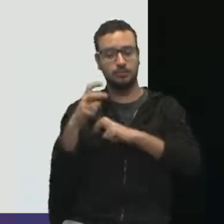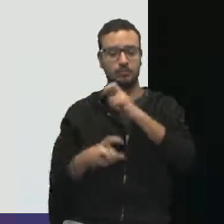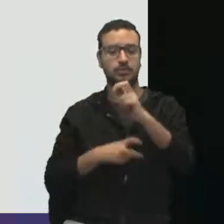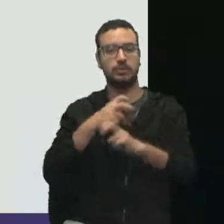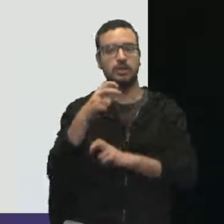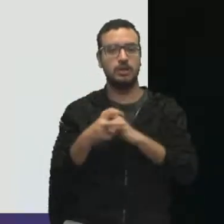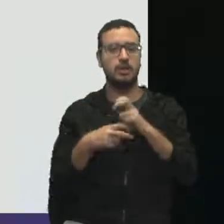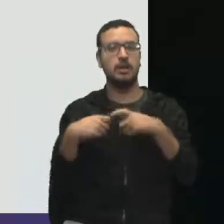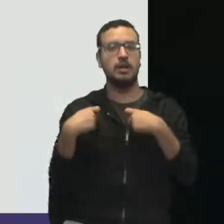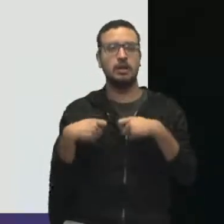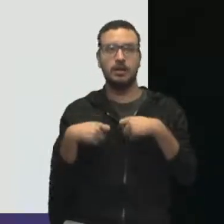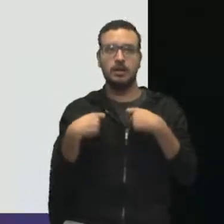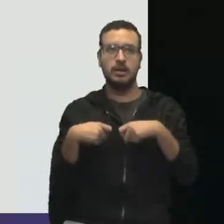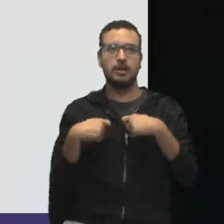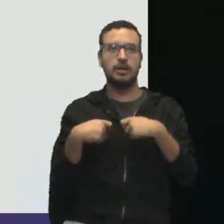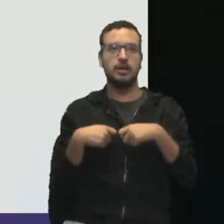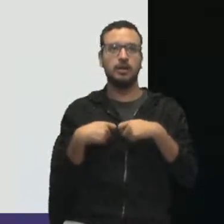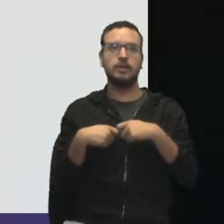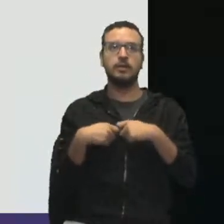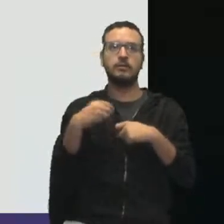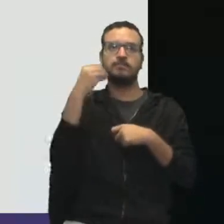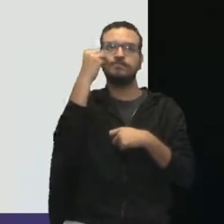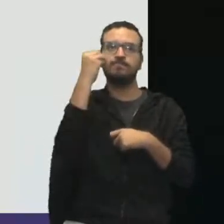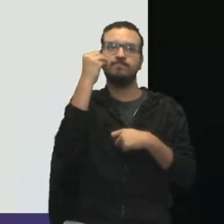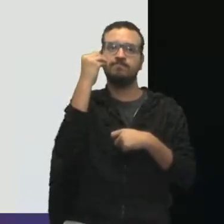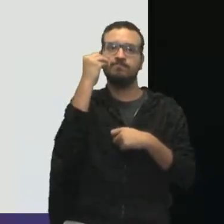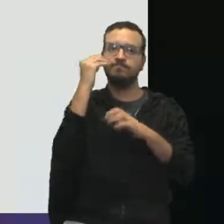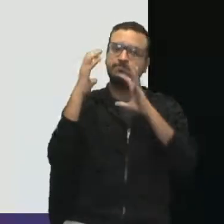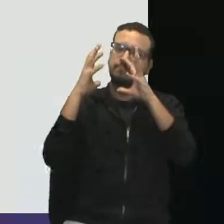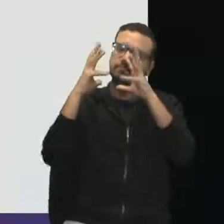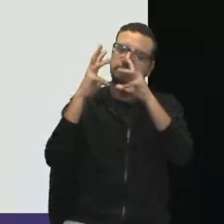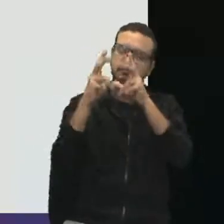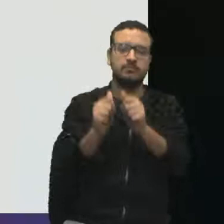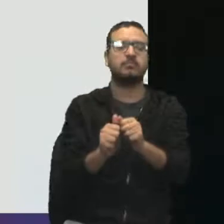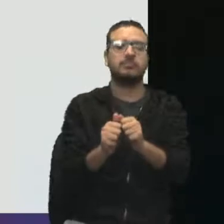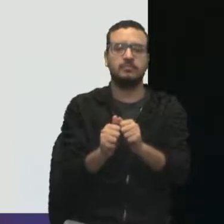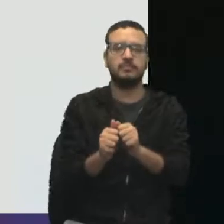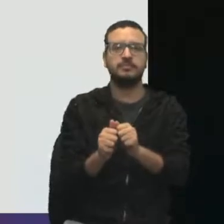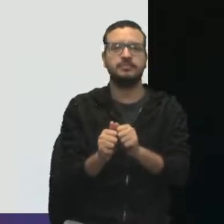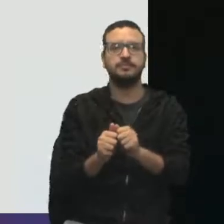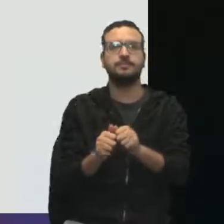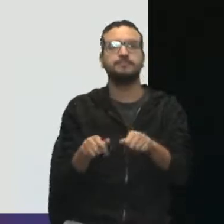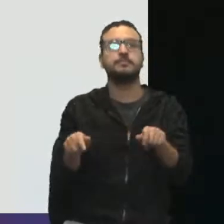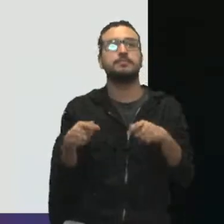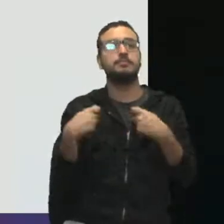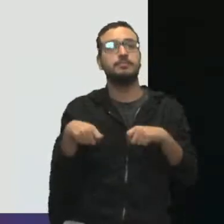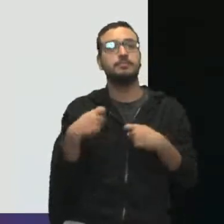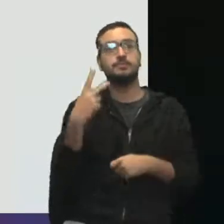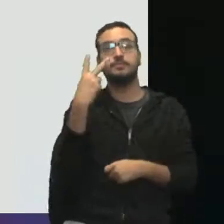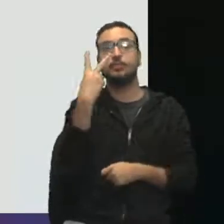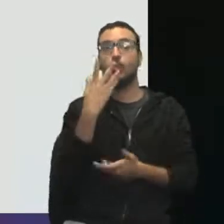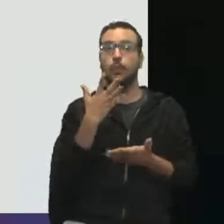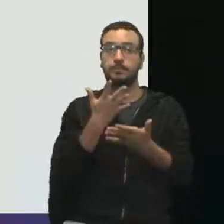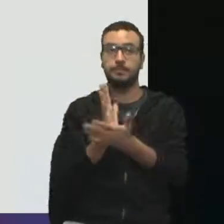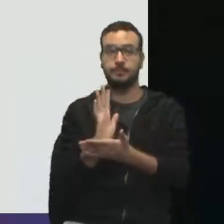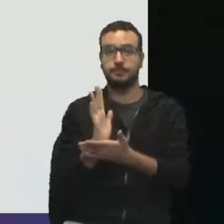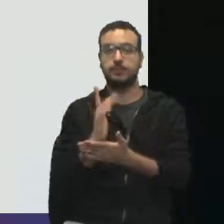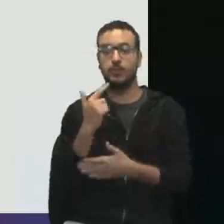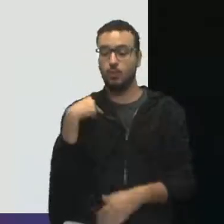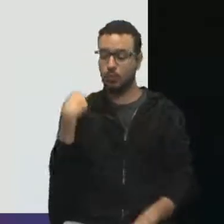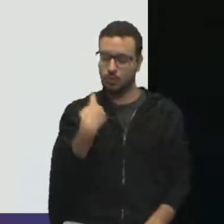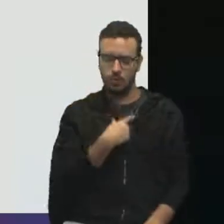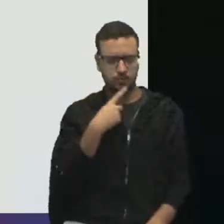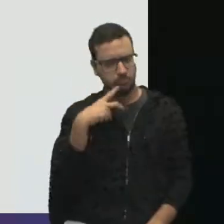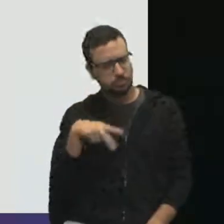a gente teste todos os equipamentos. E temos que ter duas aprovações. A nossa aprovação